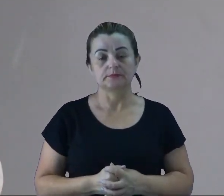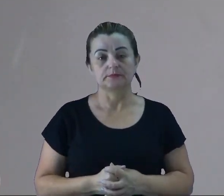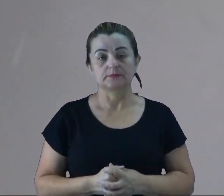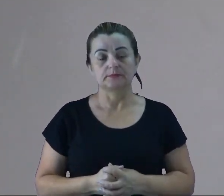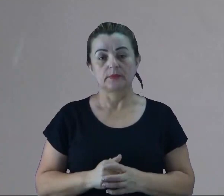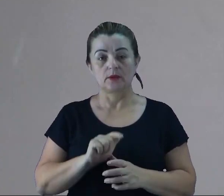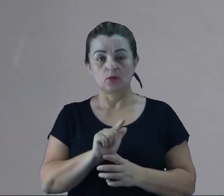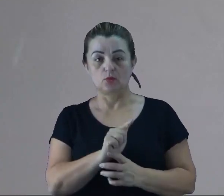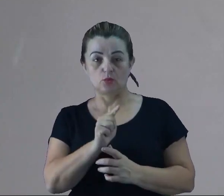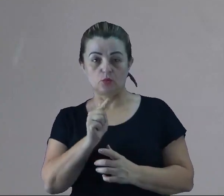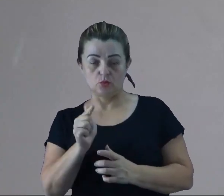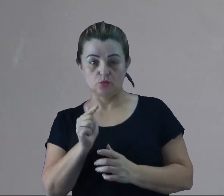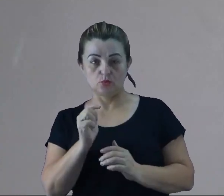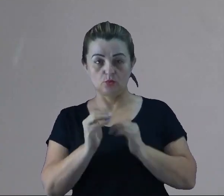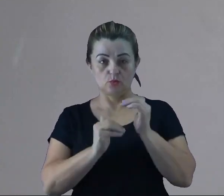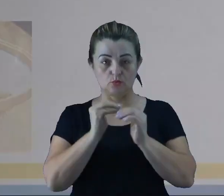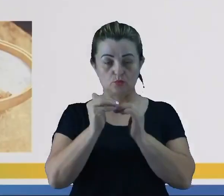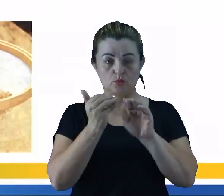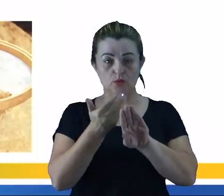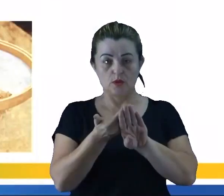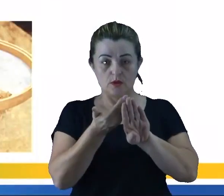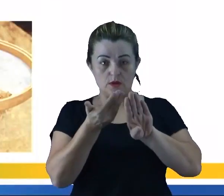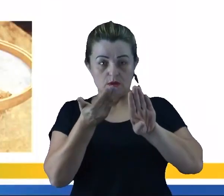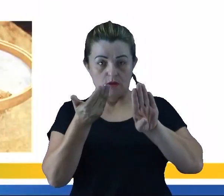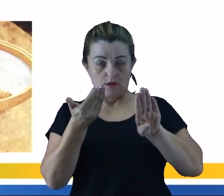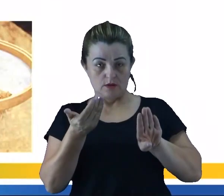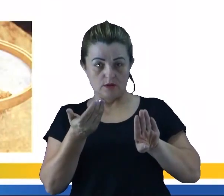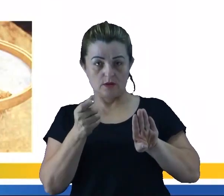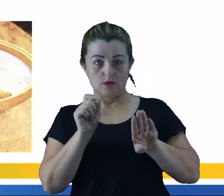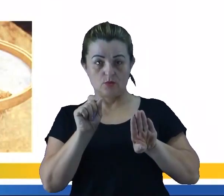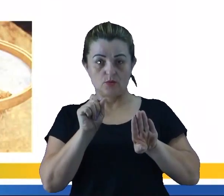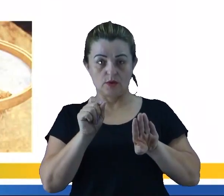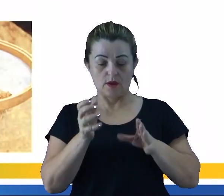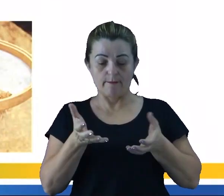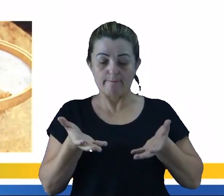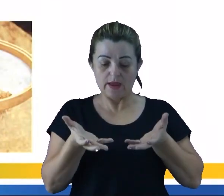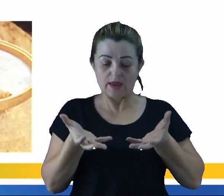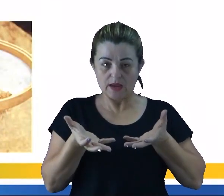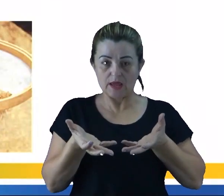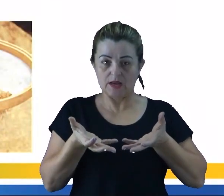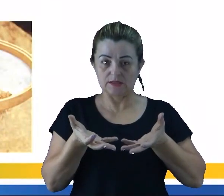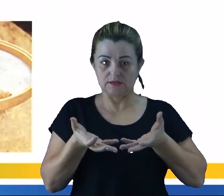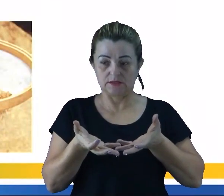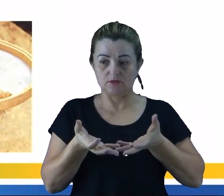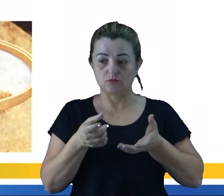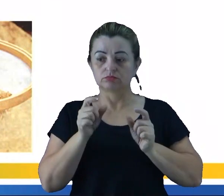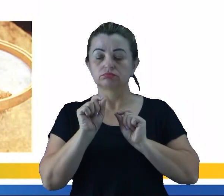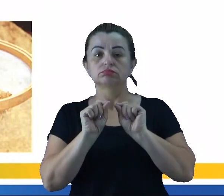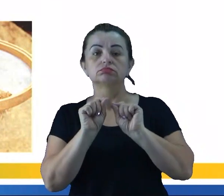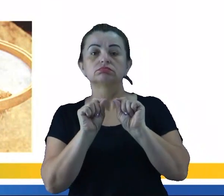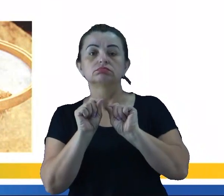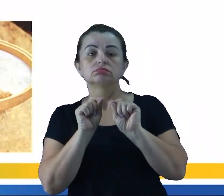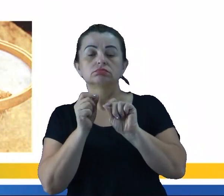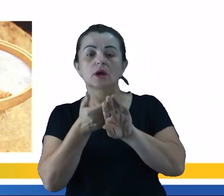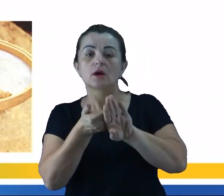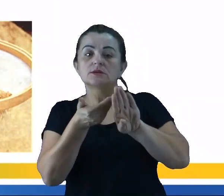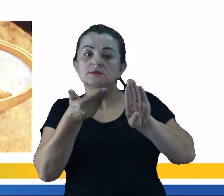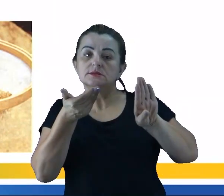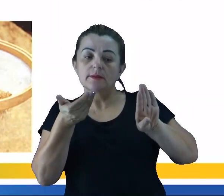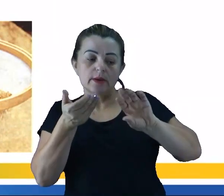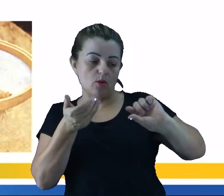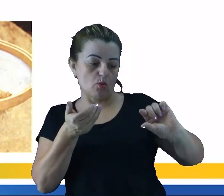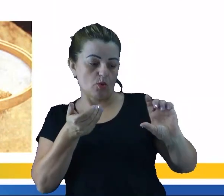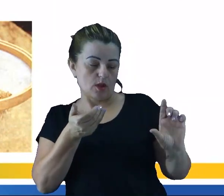O próximo processo de separação das misturas é a peneiração. Então ela vai consistir em separar os componentes